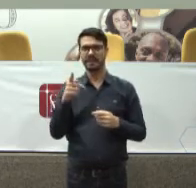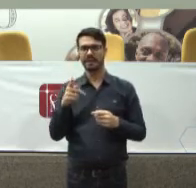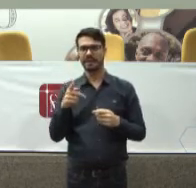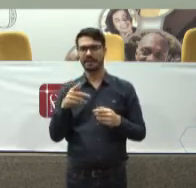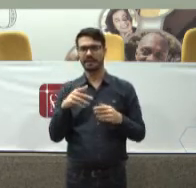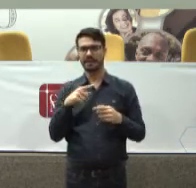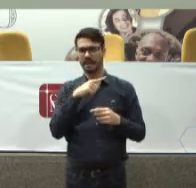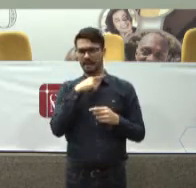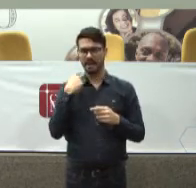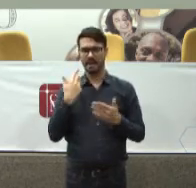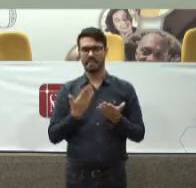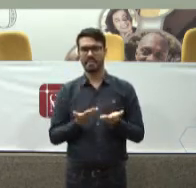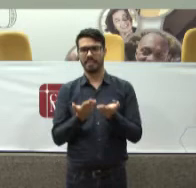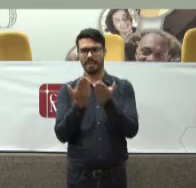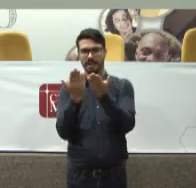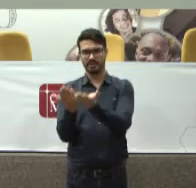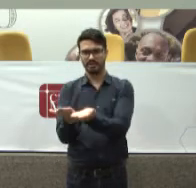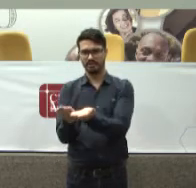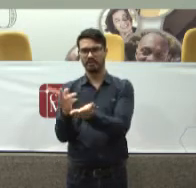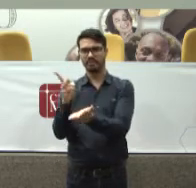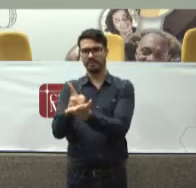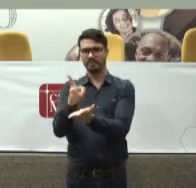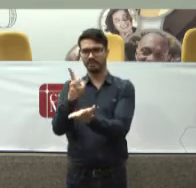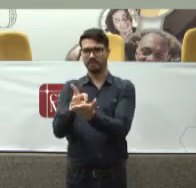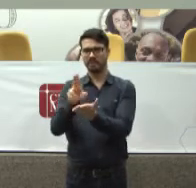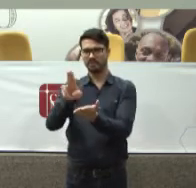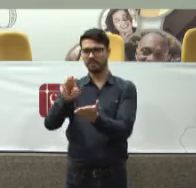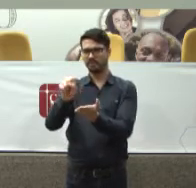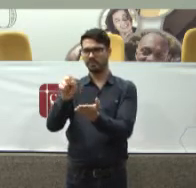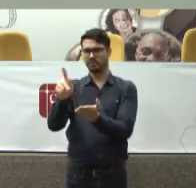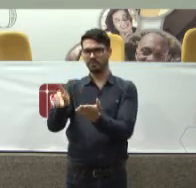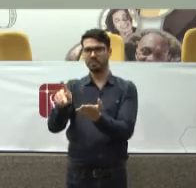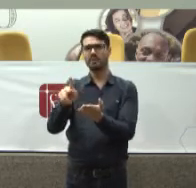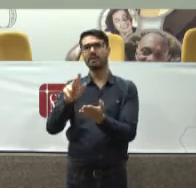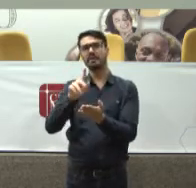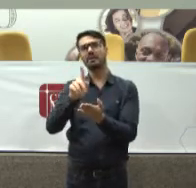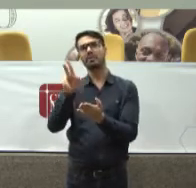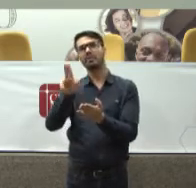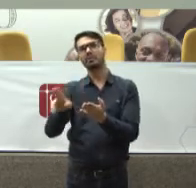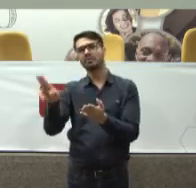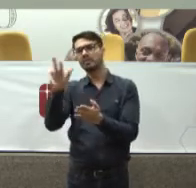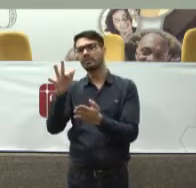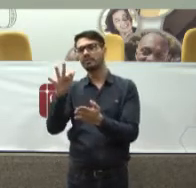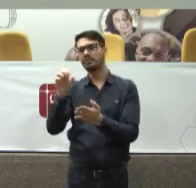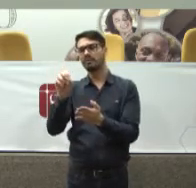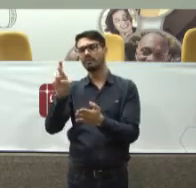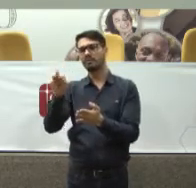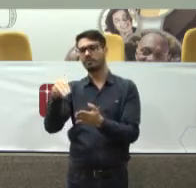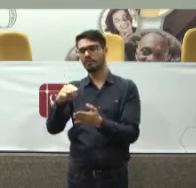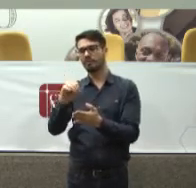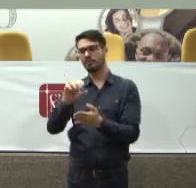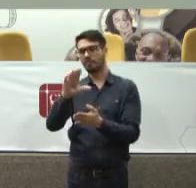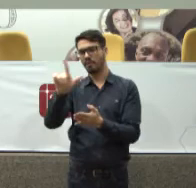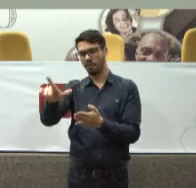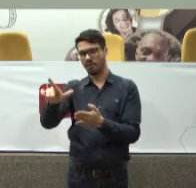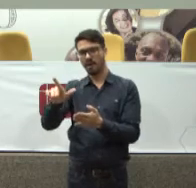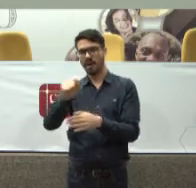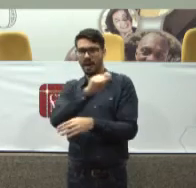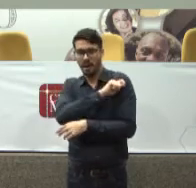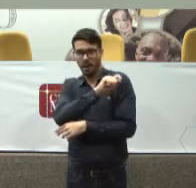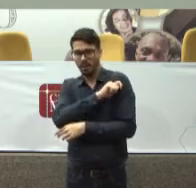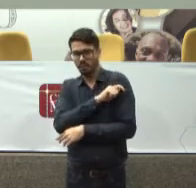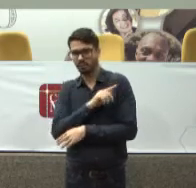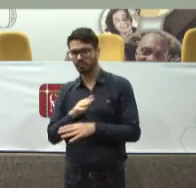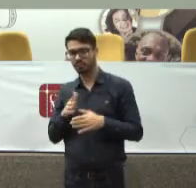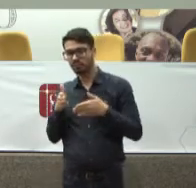mantidos na USP Por meio de formol E os alunos Iam trabalhar em cima